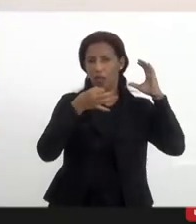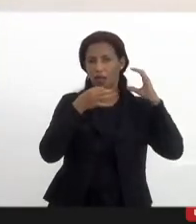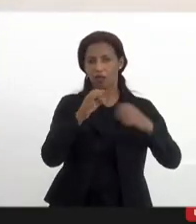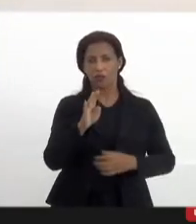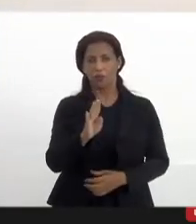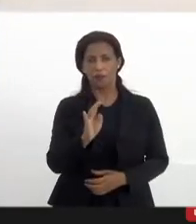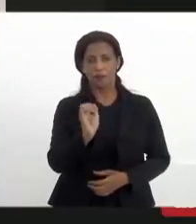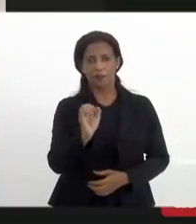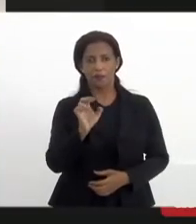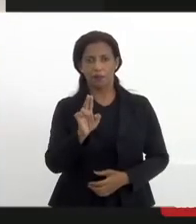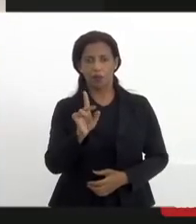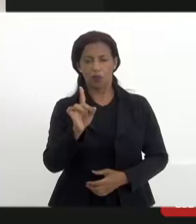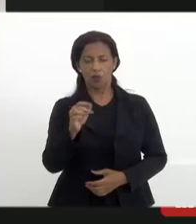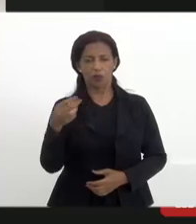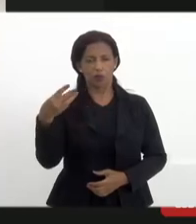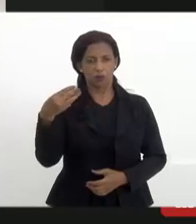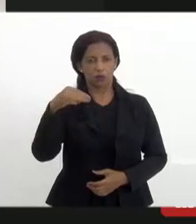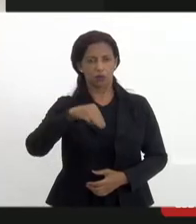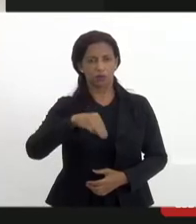minutos